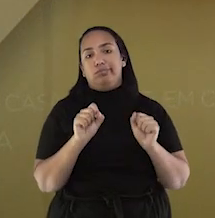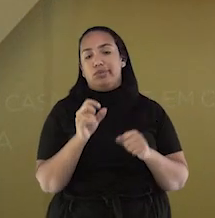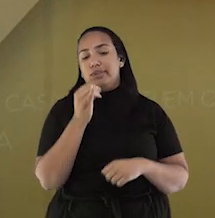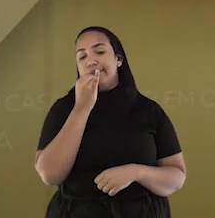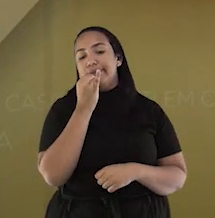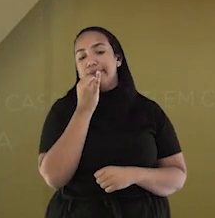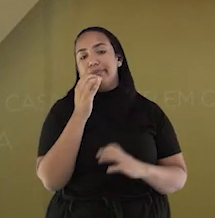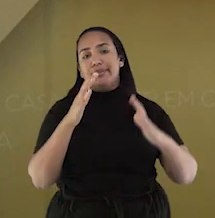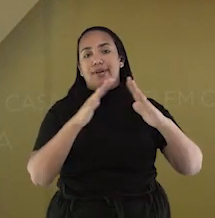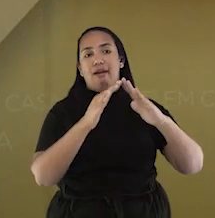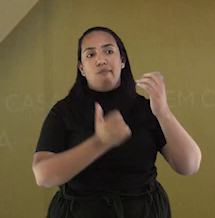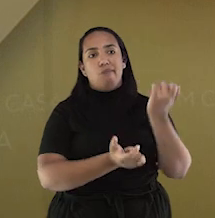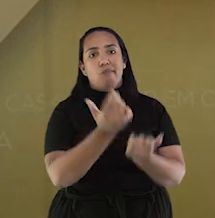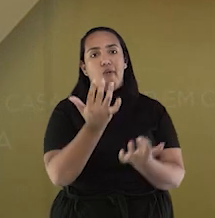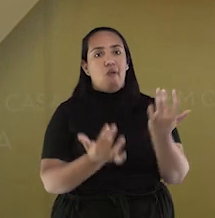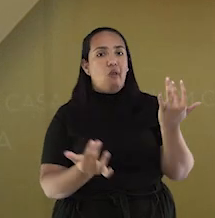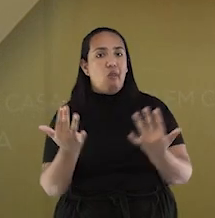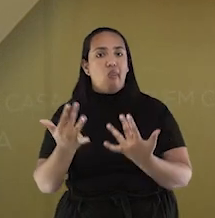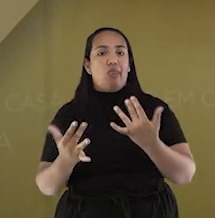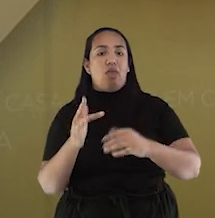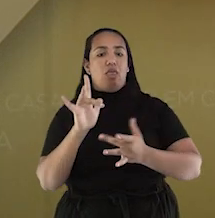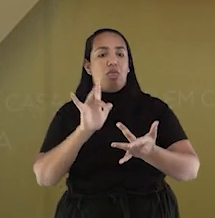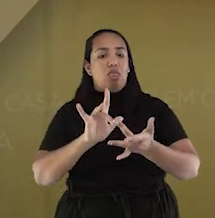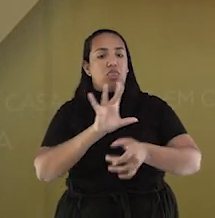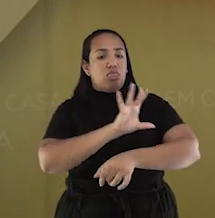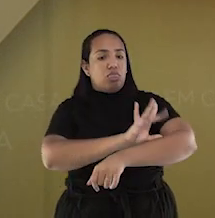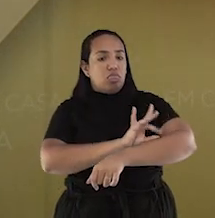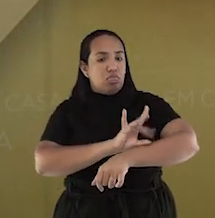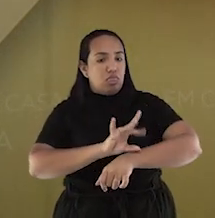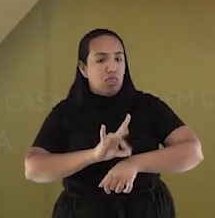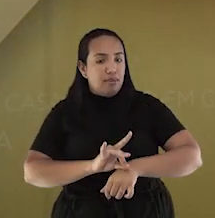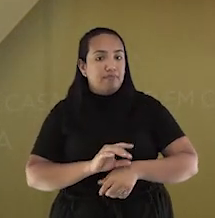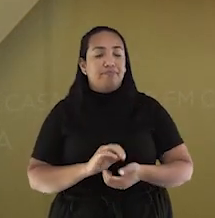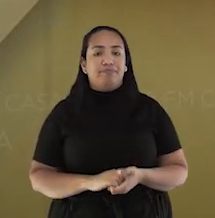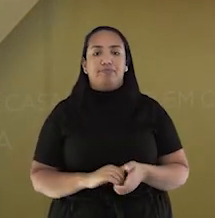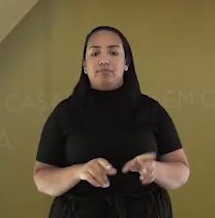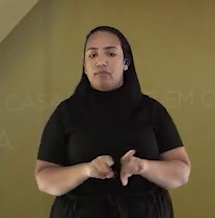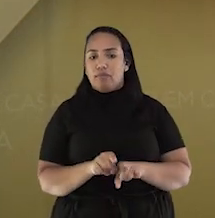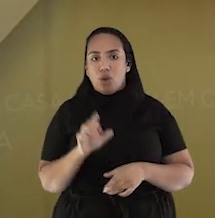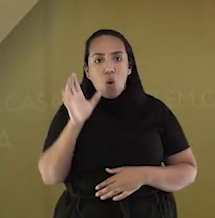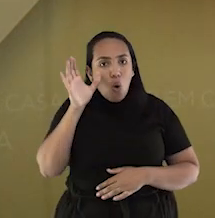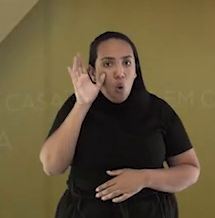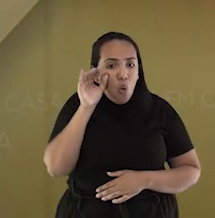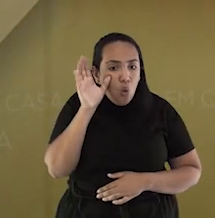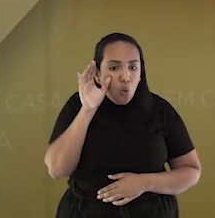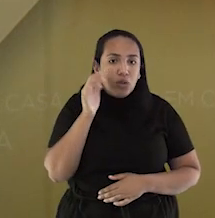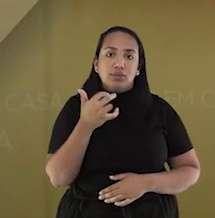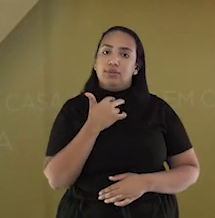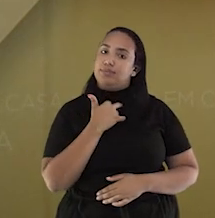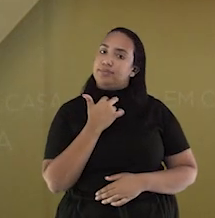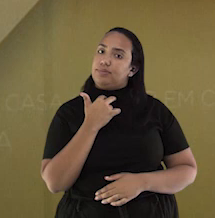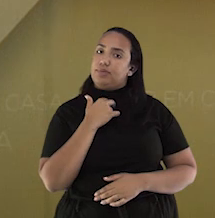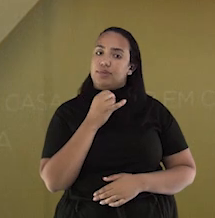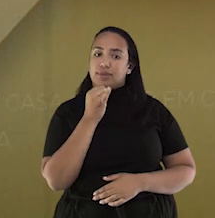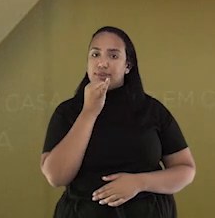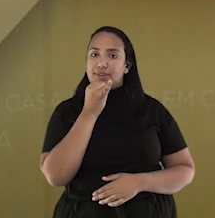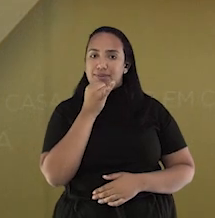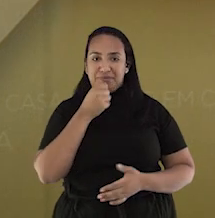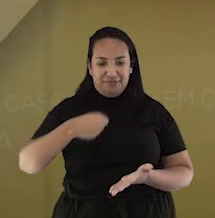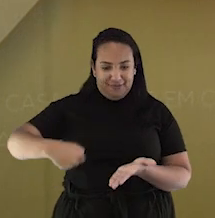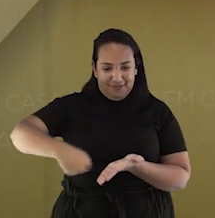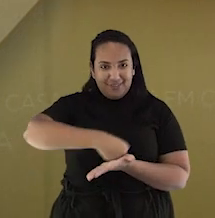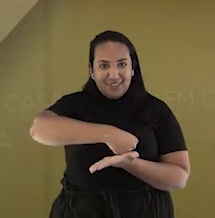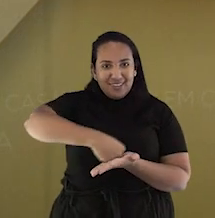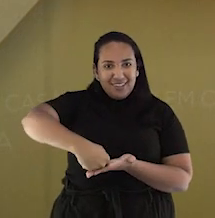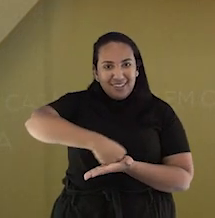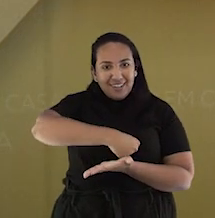incêndios e queimaduras. E nada de ser curioso ou curiosa ao tentar pegar o ferro de passar